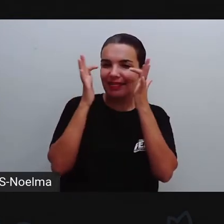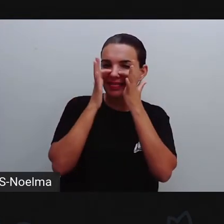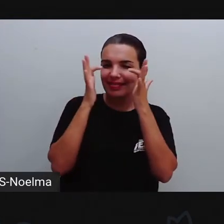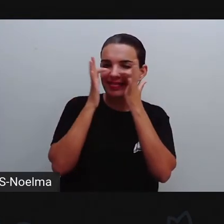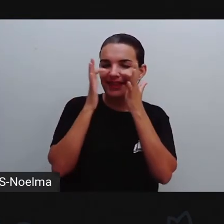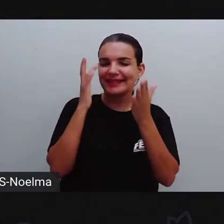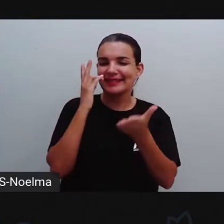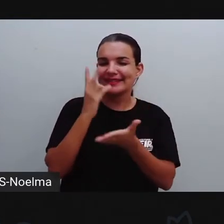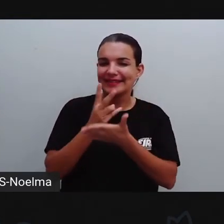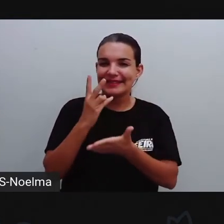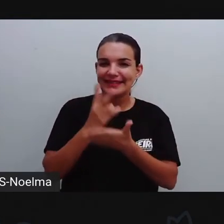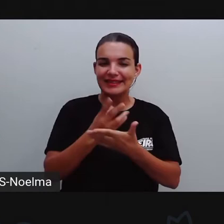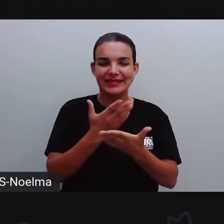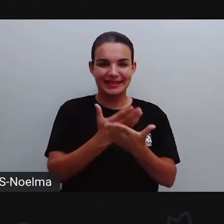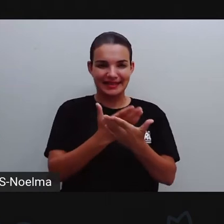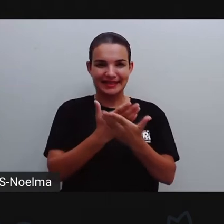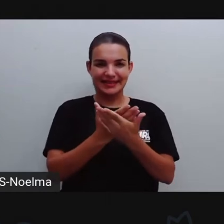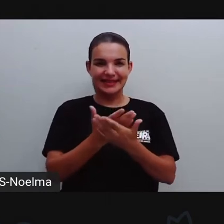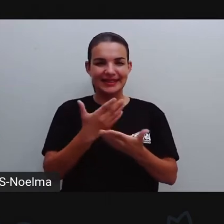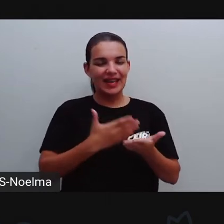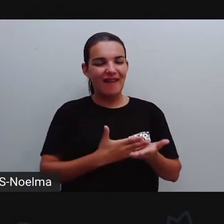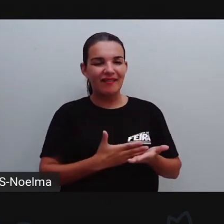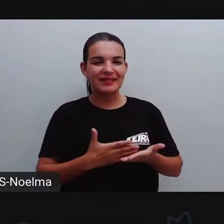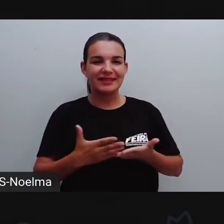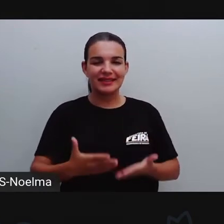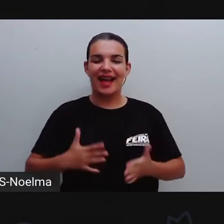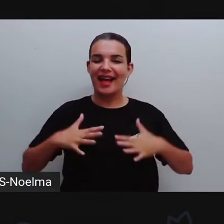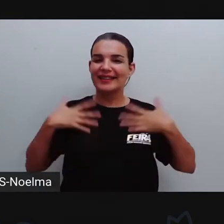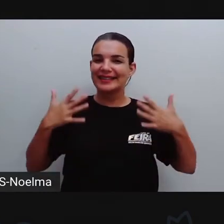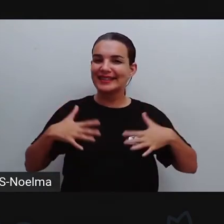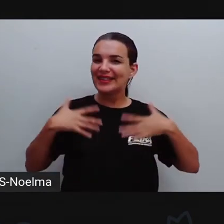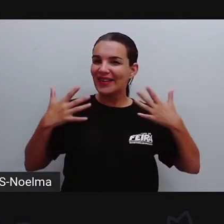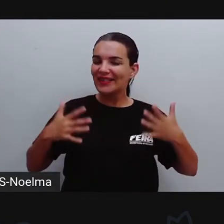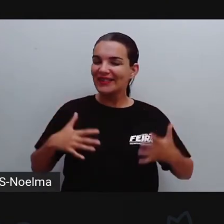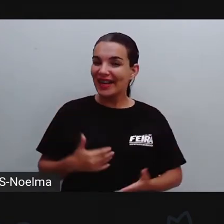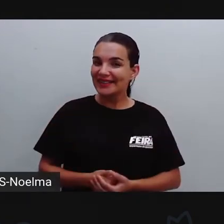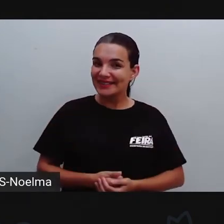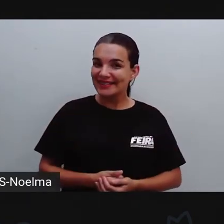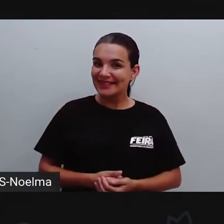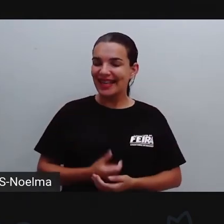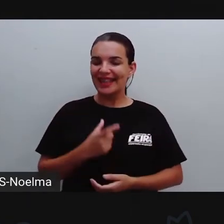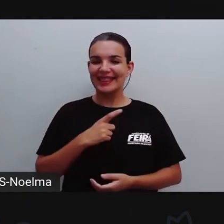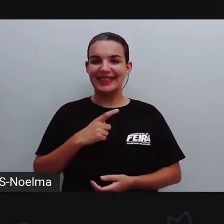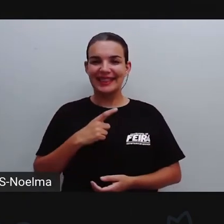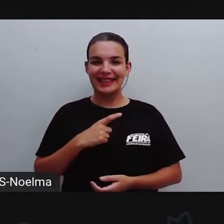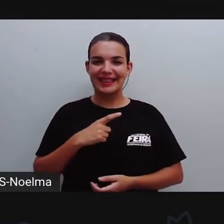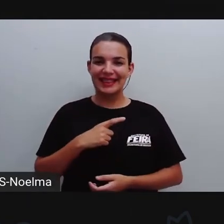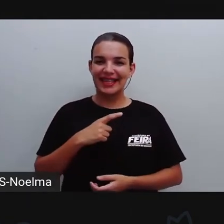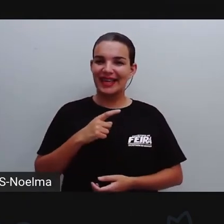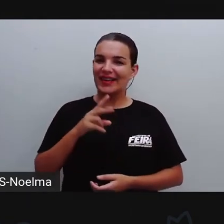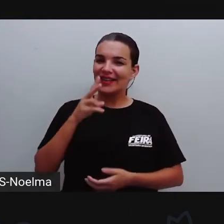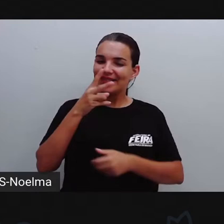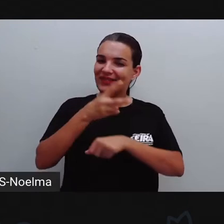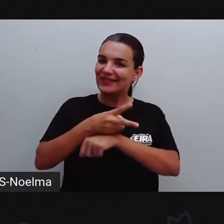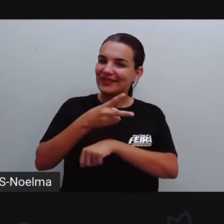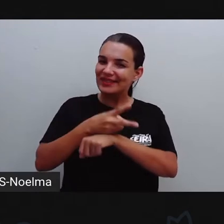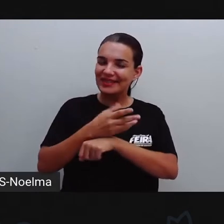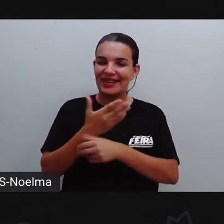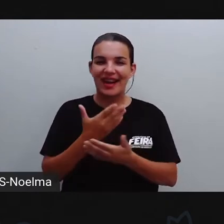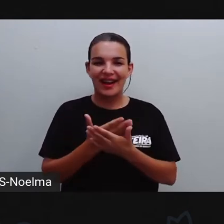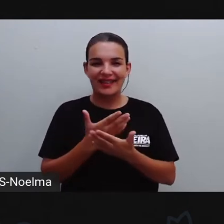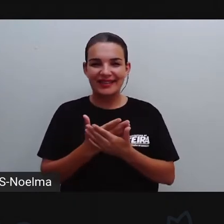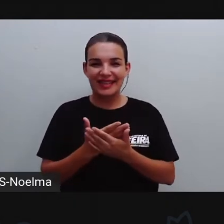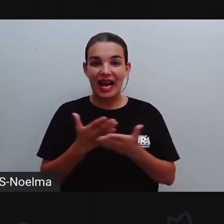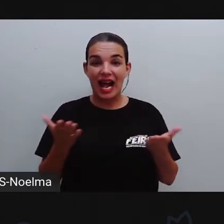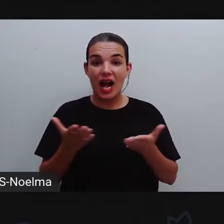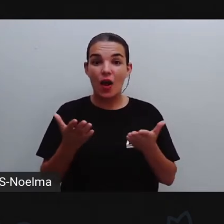prestando atenção para começarmos aí animados, não é? Começarmos mais uma videoaula e aprovar para